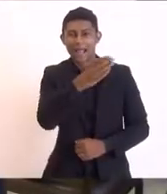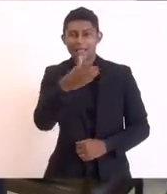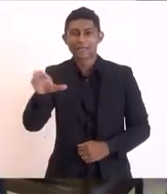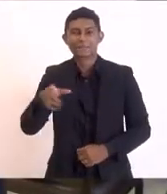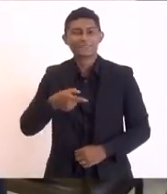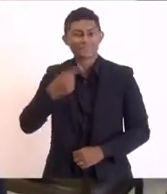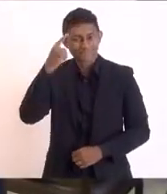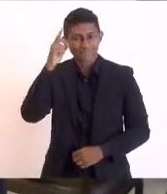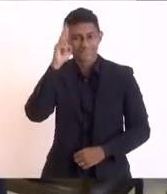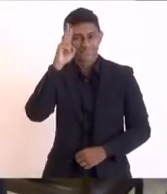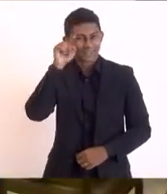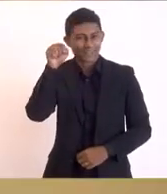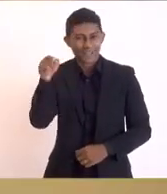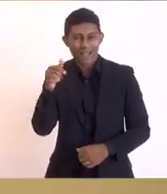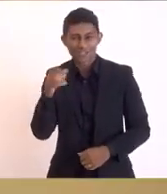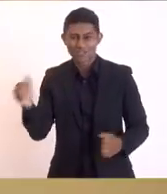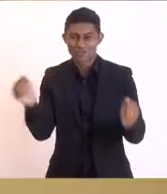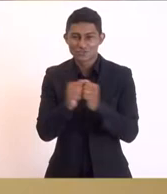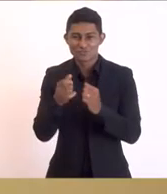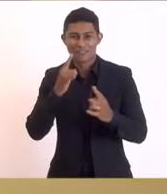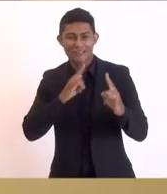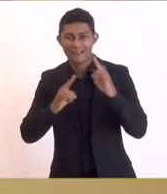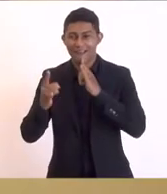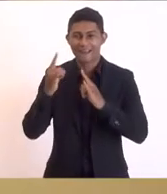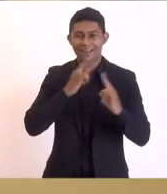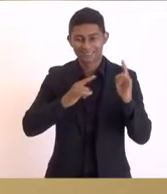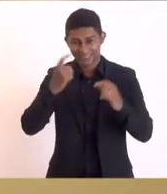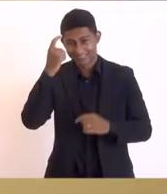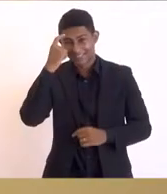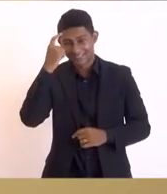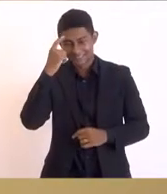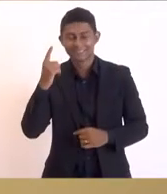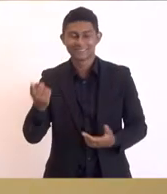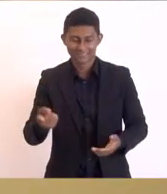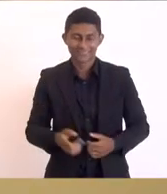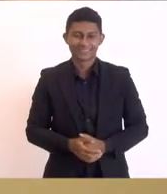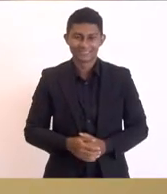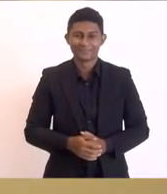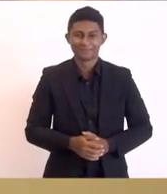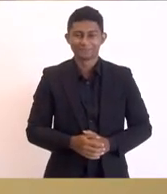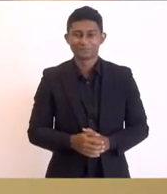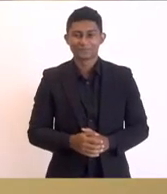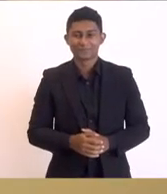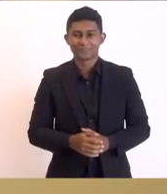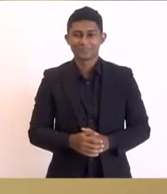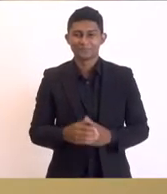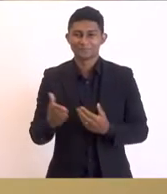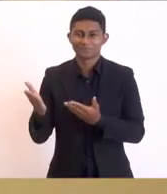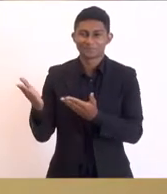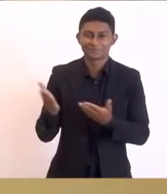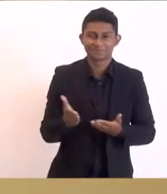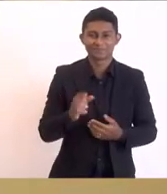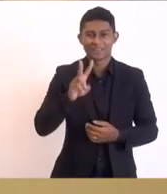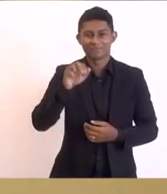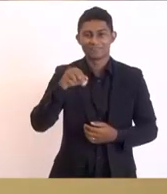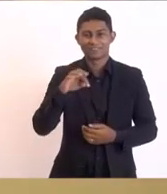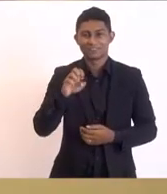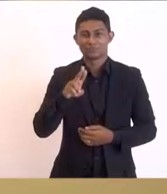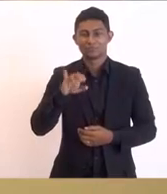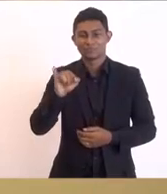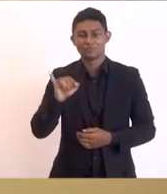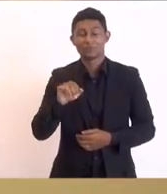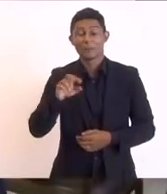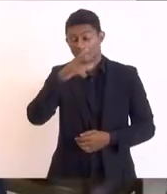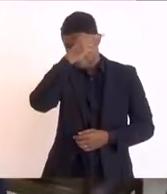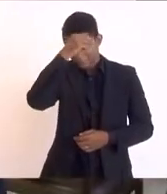cachaçinhas lá nas pingas com o nosso Marquinho eu queria passar a palavra ao nosso Vantuiu prefeito de Iguabra